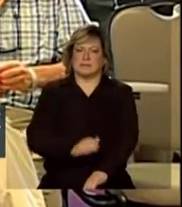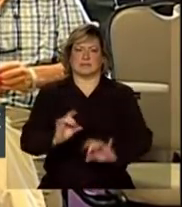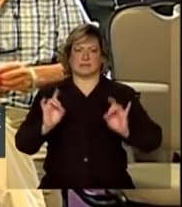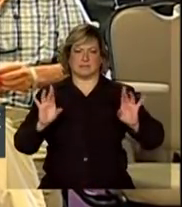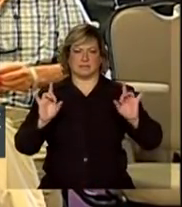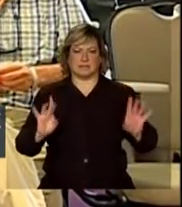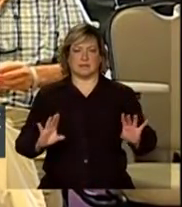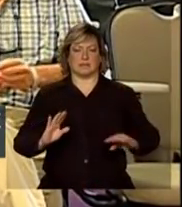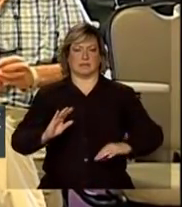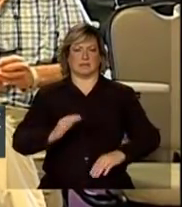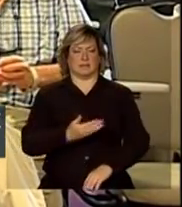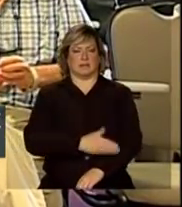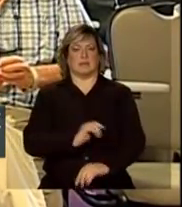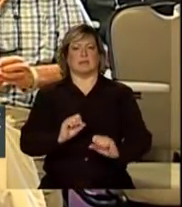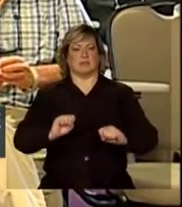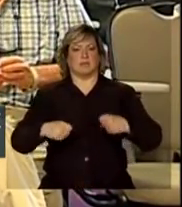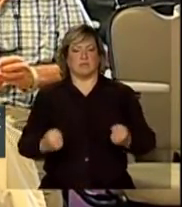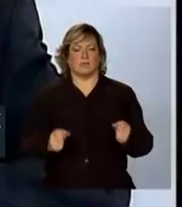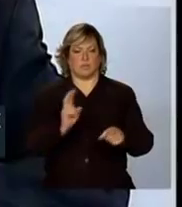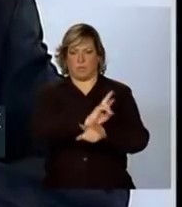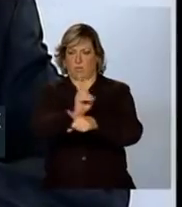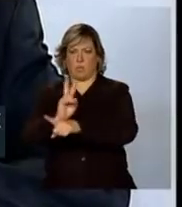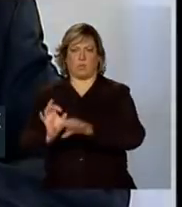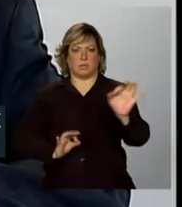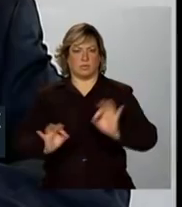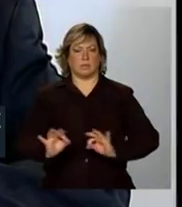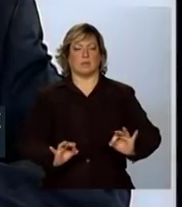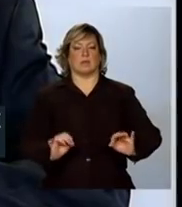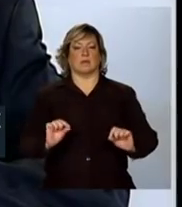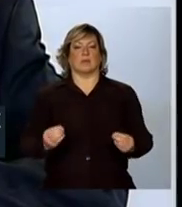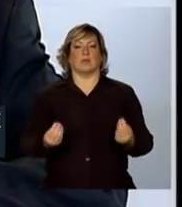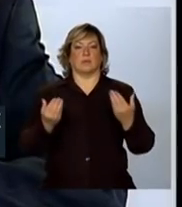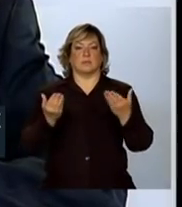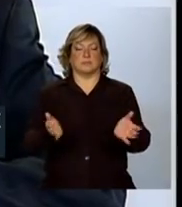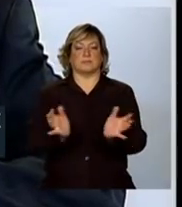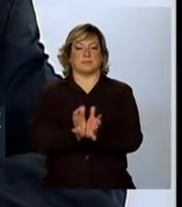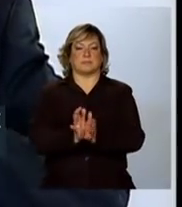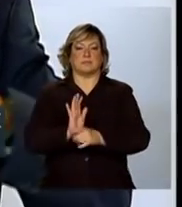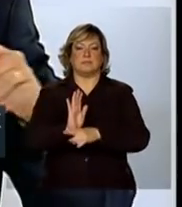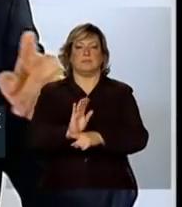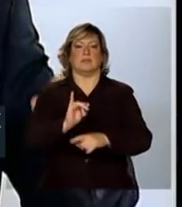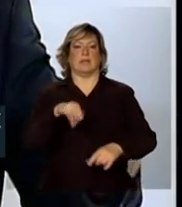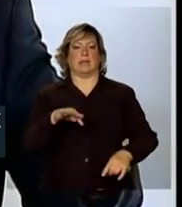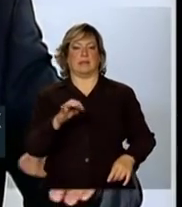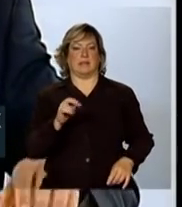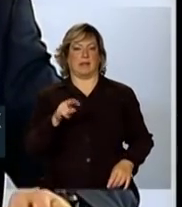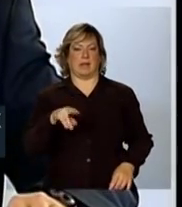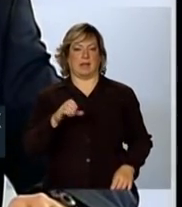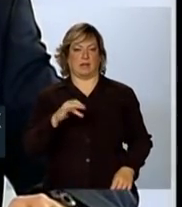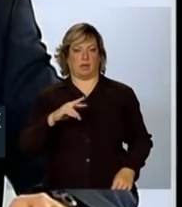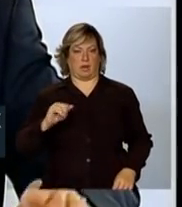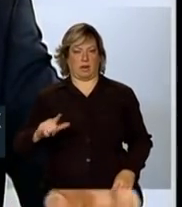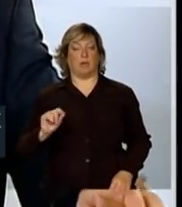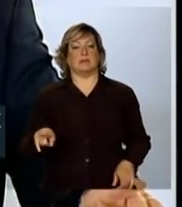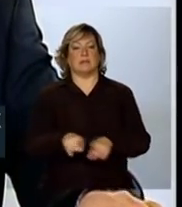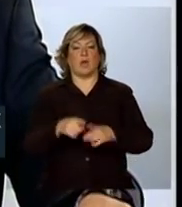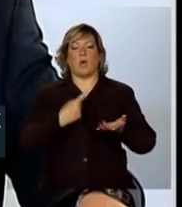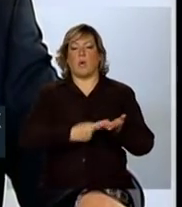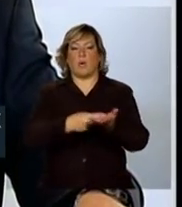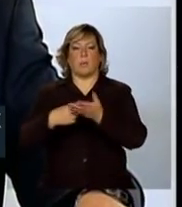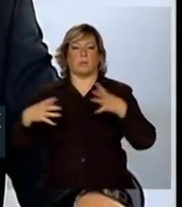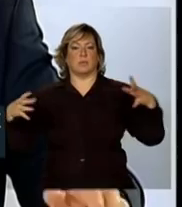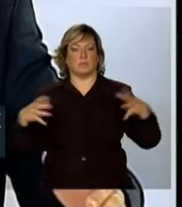para coordenar e gerenciar as ofertas de ajuda internacional. E convida aos ministérios, essa